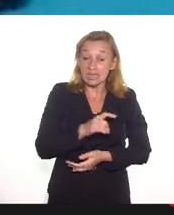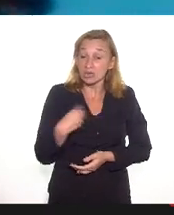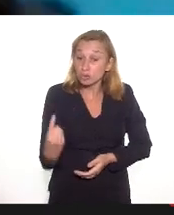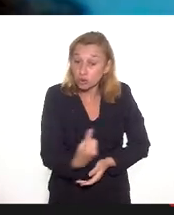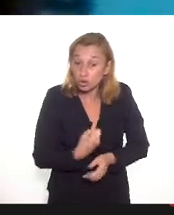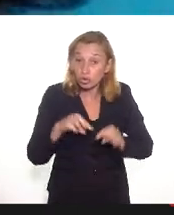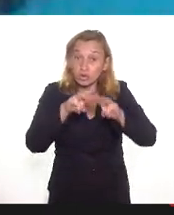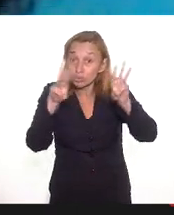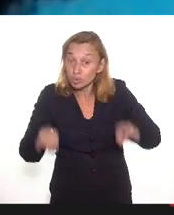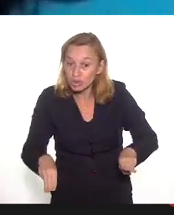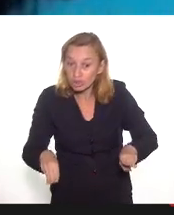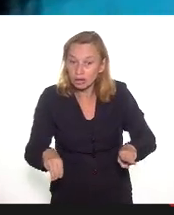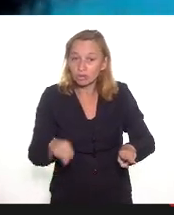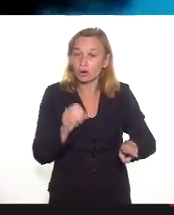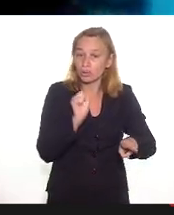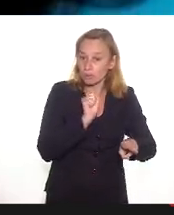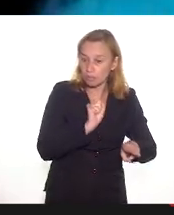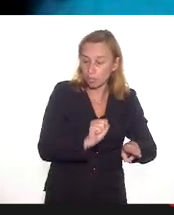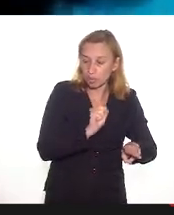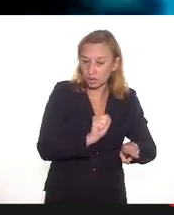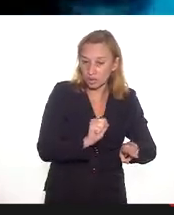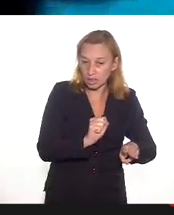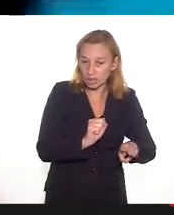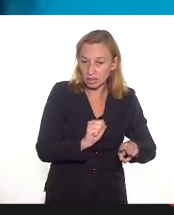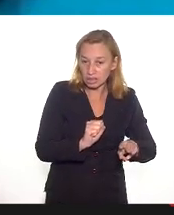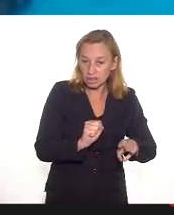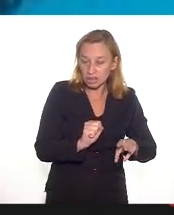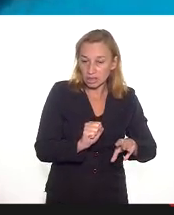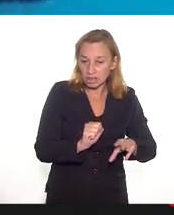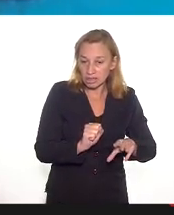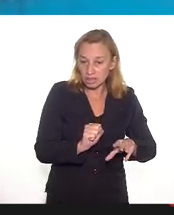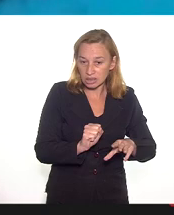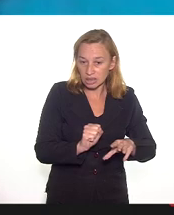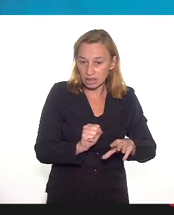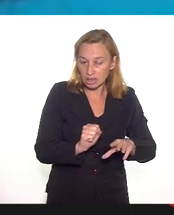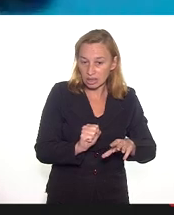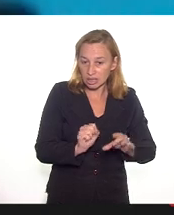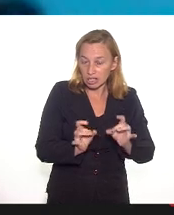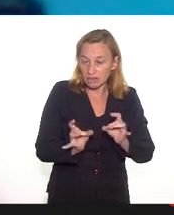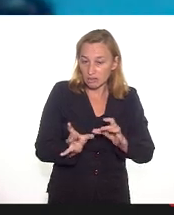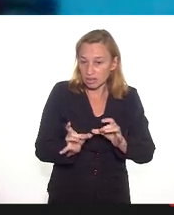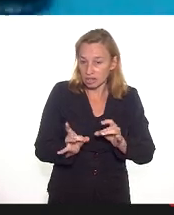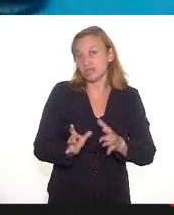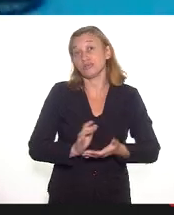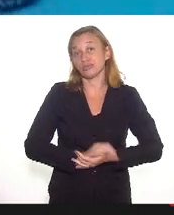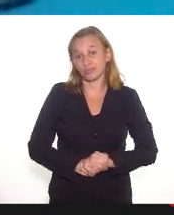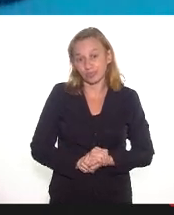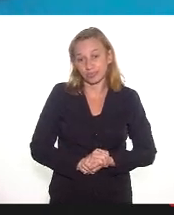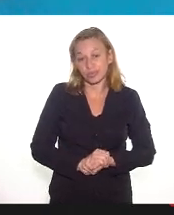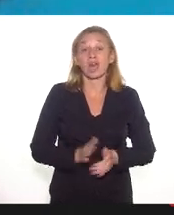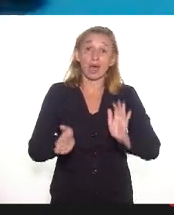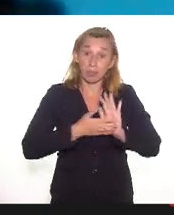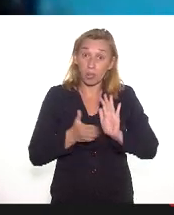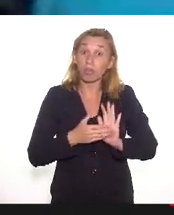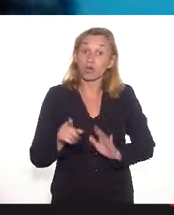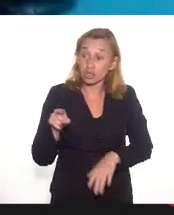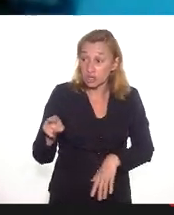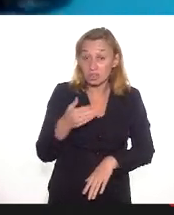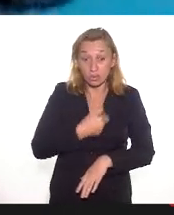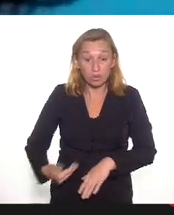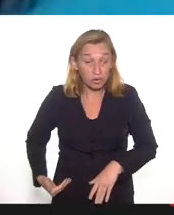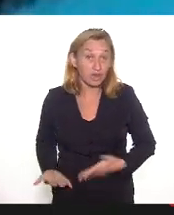nossos museus puderem ser explorados pelo mercado. Essa é a proposta desse governo, né, e já estão